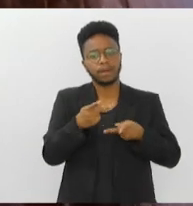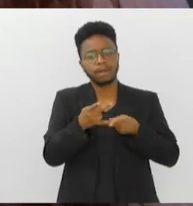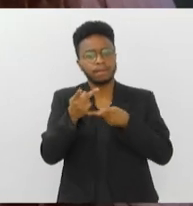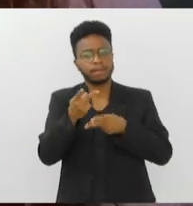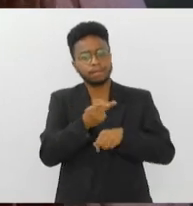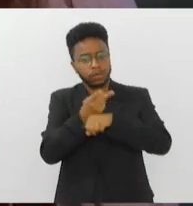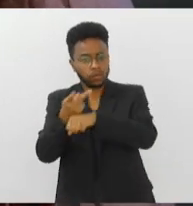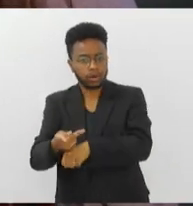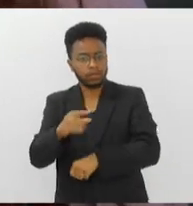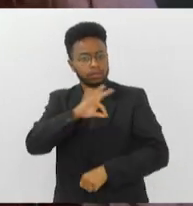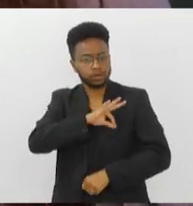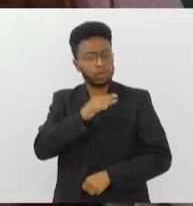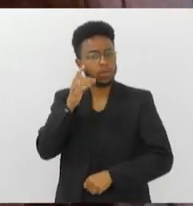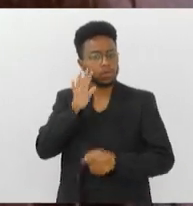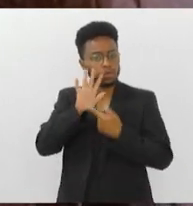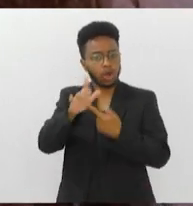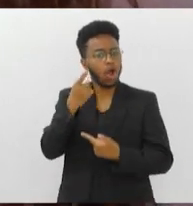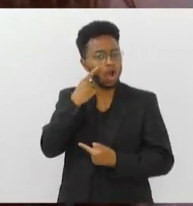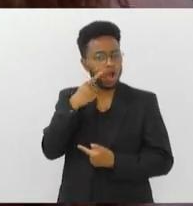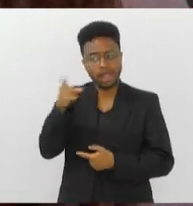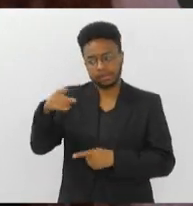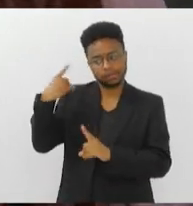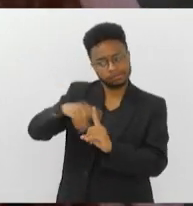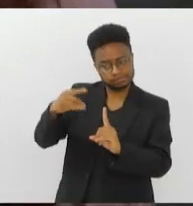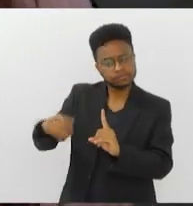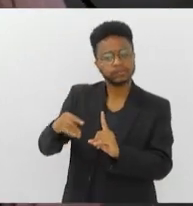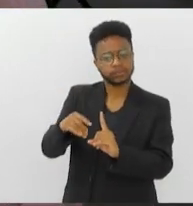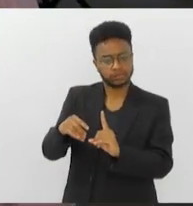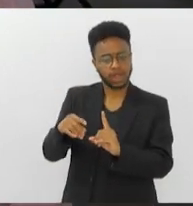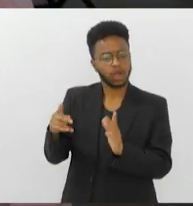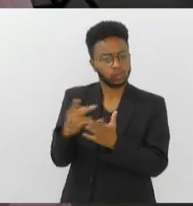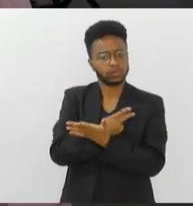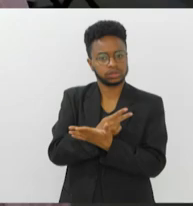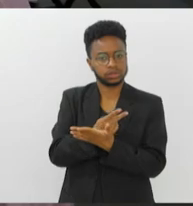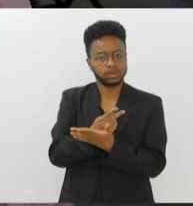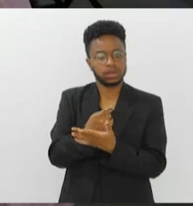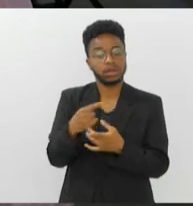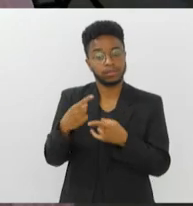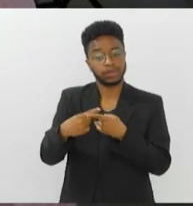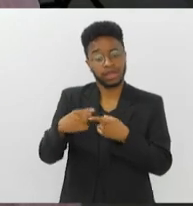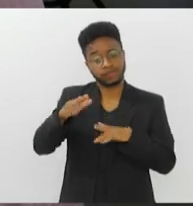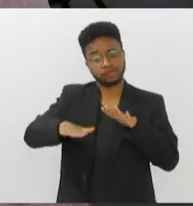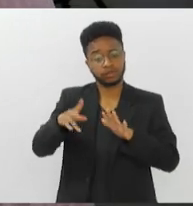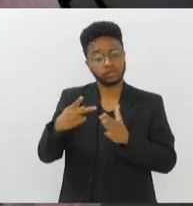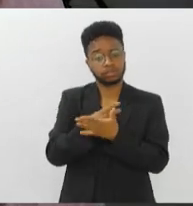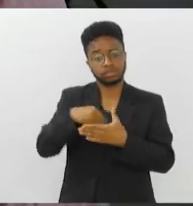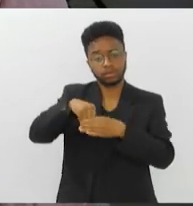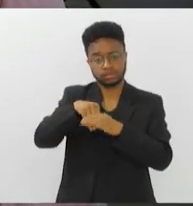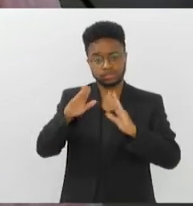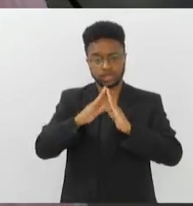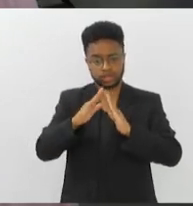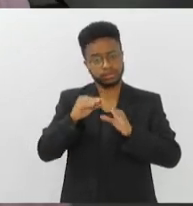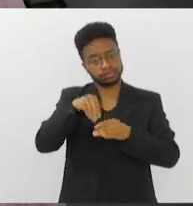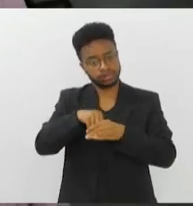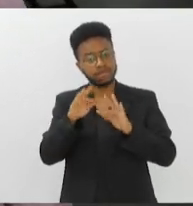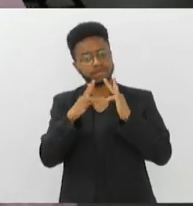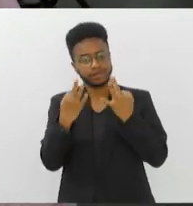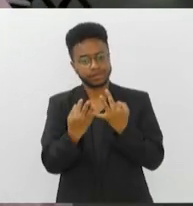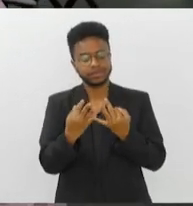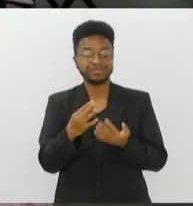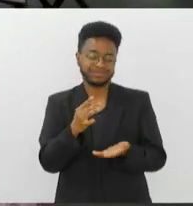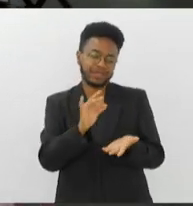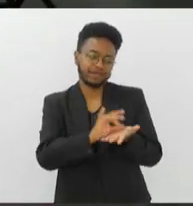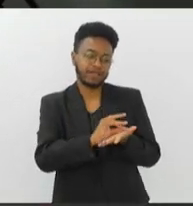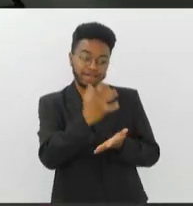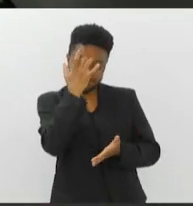e dizer, ó, estão me maltratando, estão me violentando. E é dentro de casa, dentro da família. Nem sempre é fácil